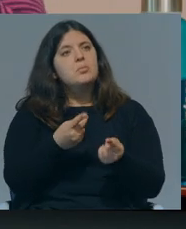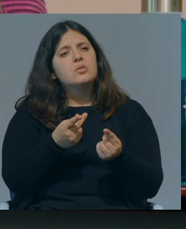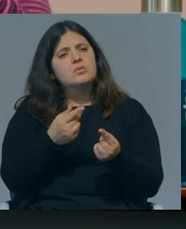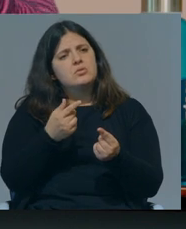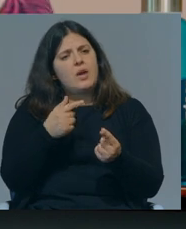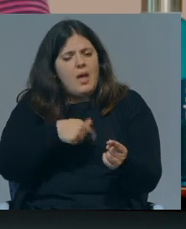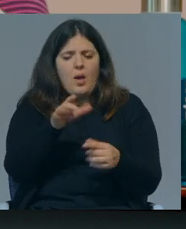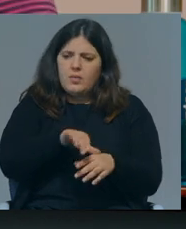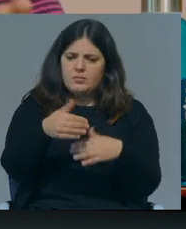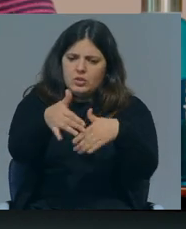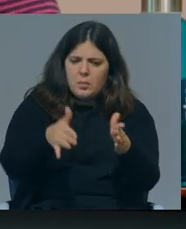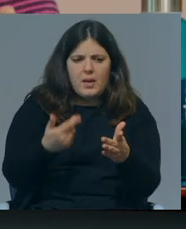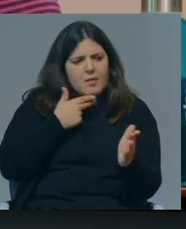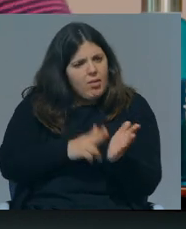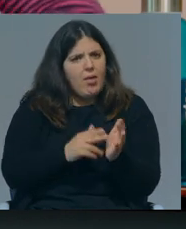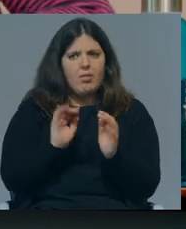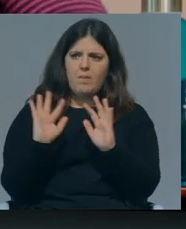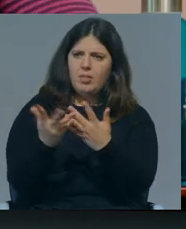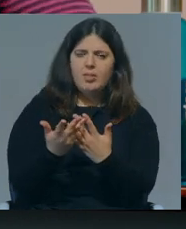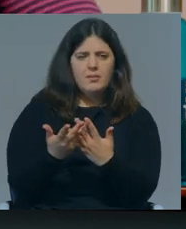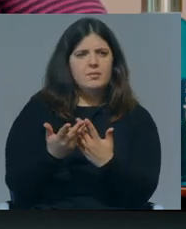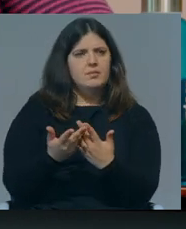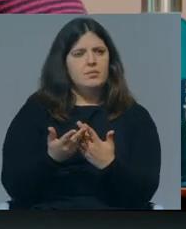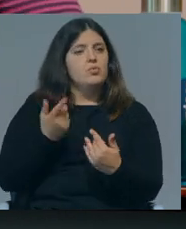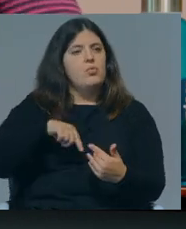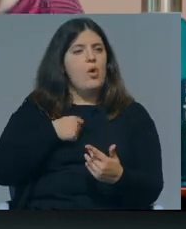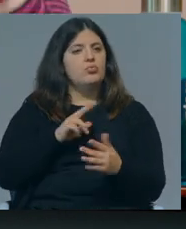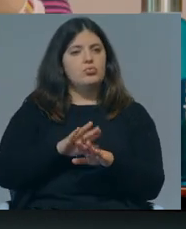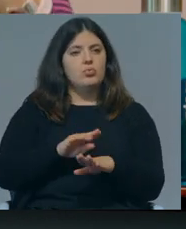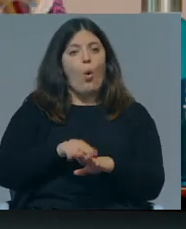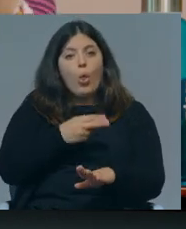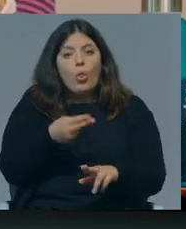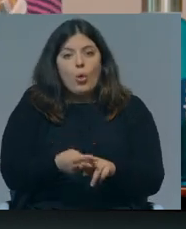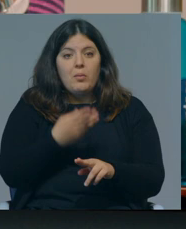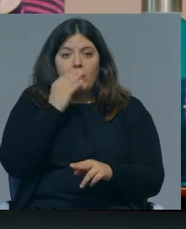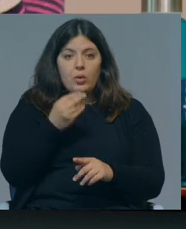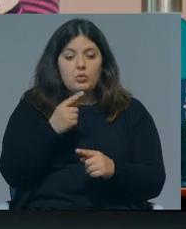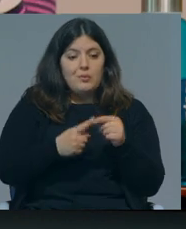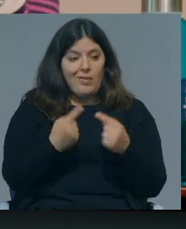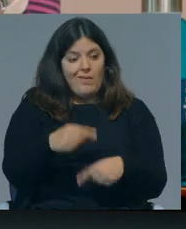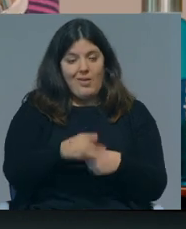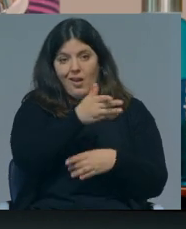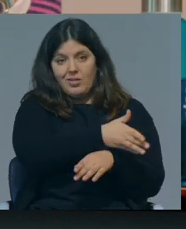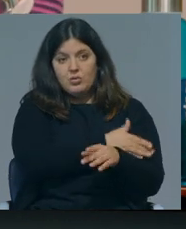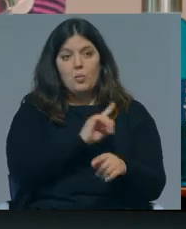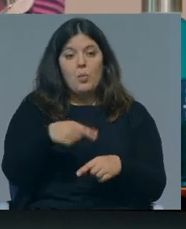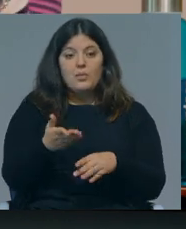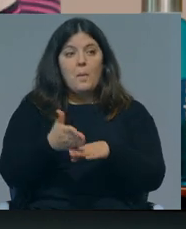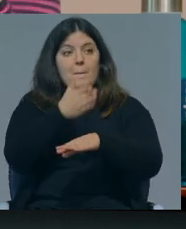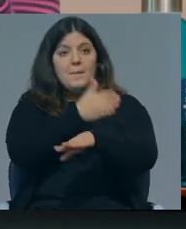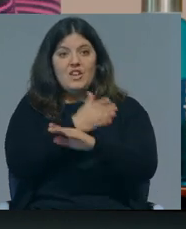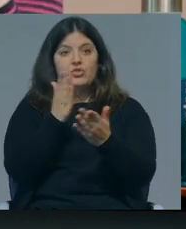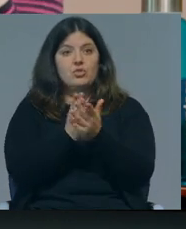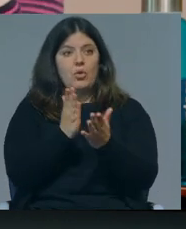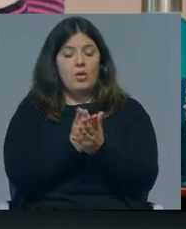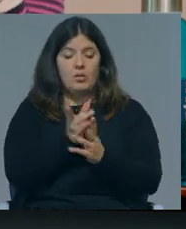é físico, é uma questão fia, é questão de realidade física, nós não conseguimos enfiar o dobro dos miúdos onde estavam metade, isso é um problema. Depois temos o pré-escolar, não é, que